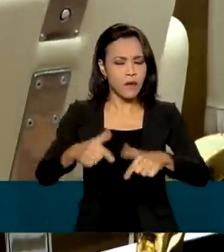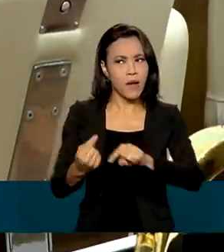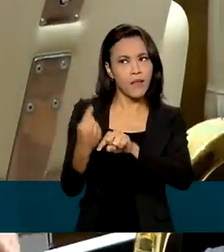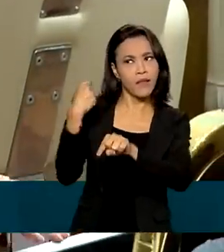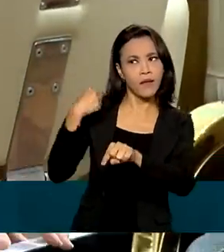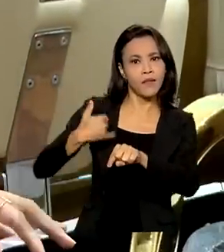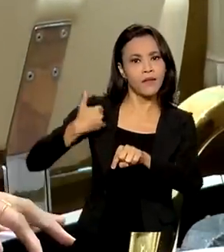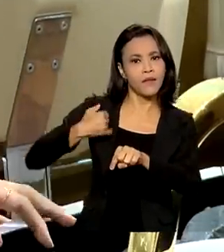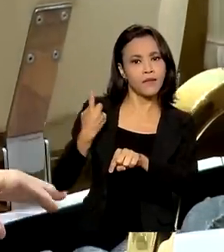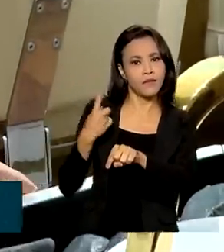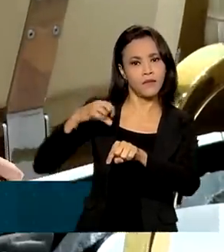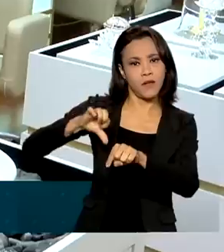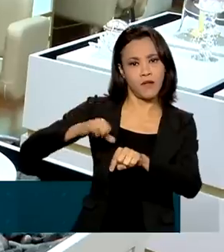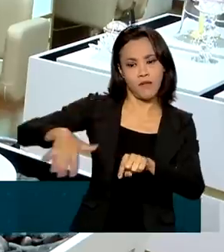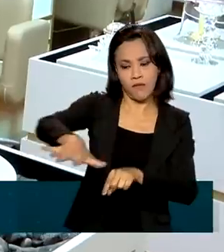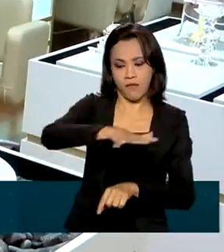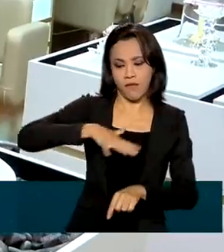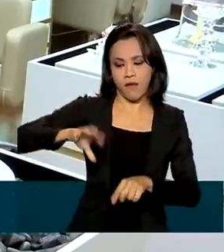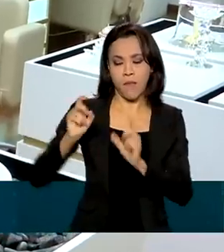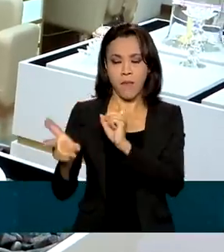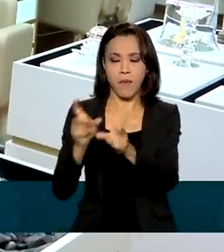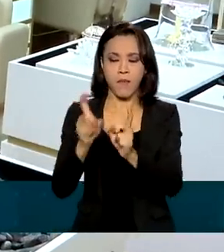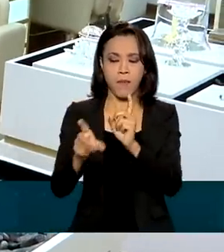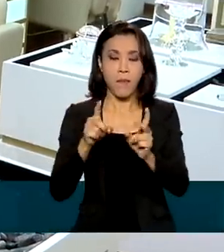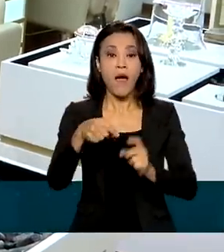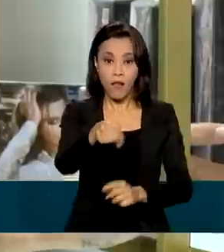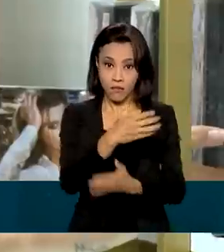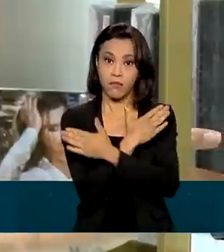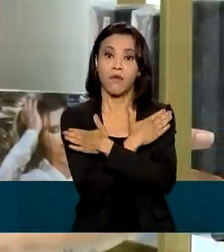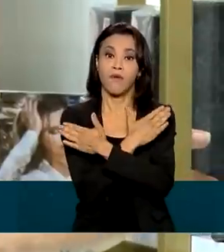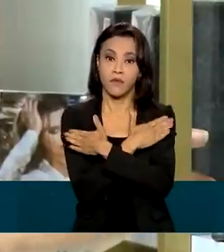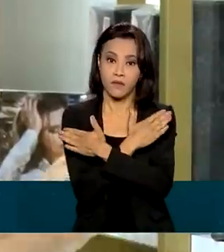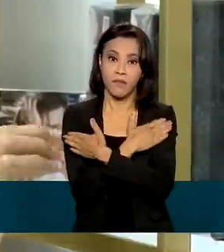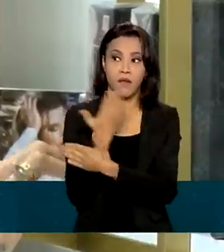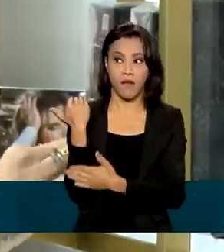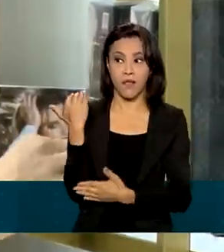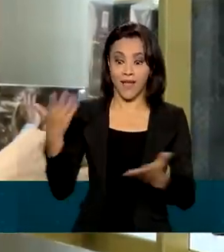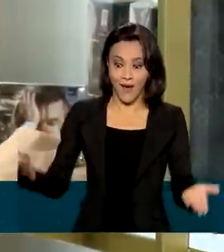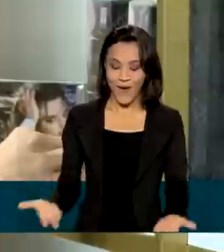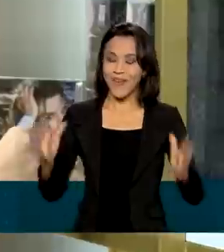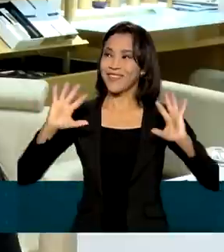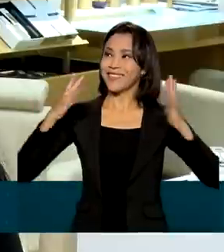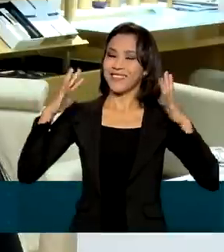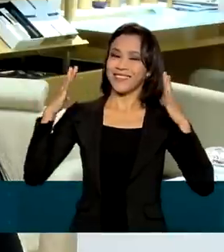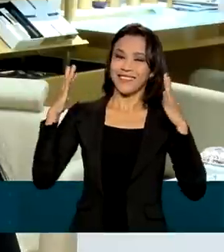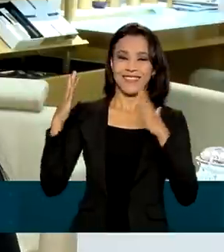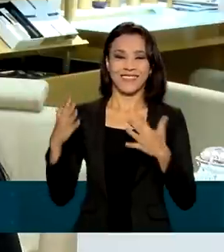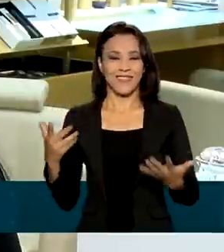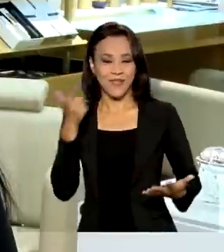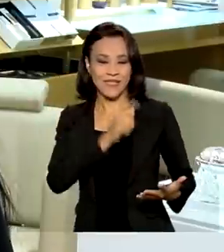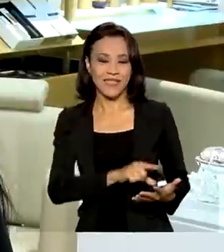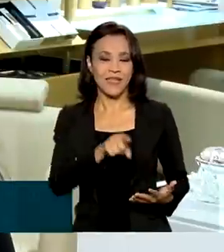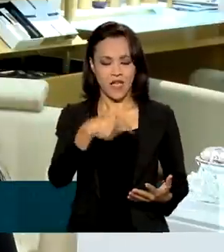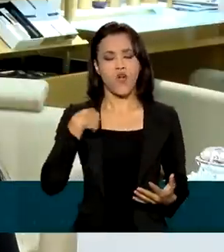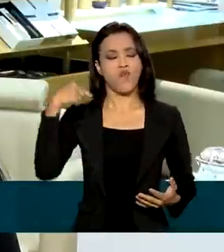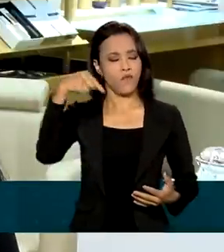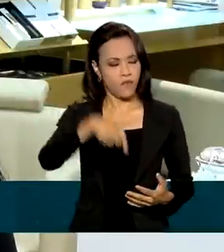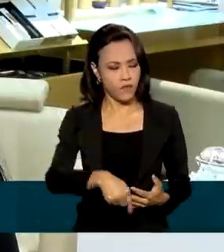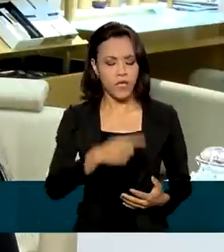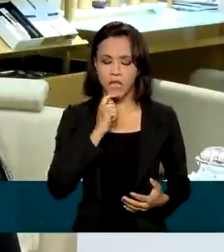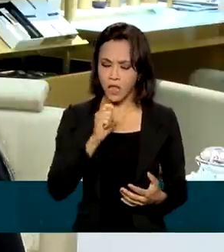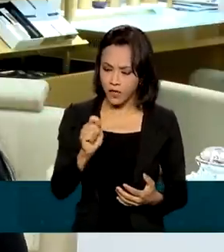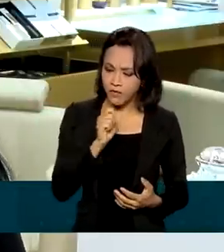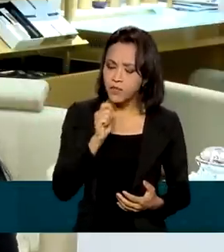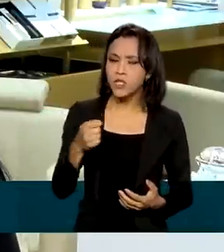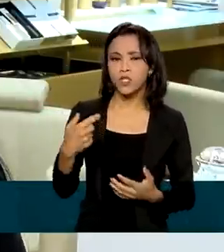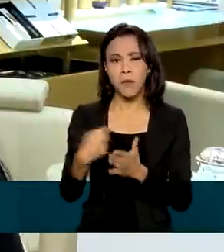na área do comércio. Estava desempregada e agora comemora a oportunidade. Vim na loja, fiz entrevista, eles